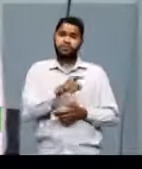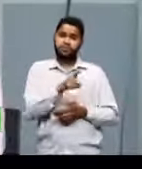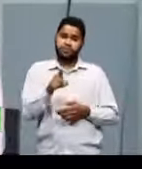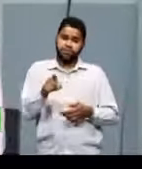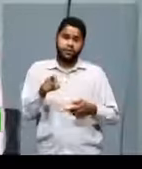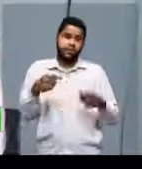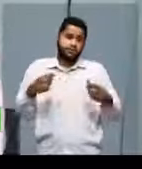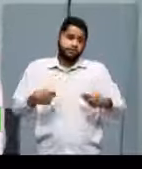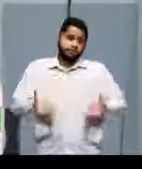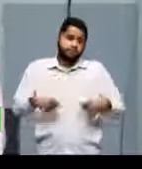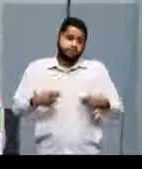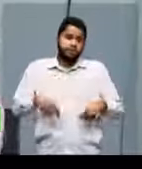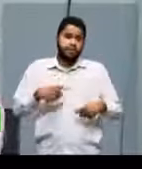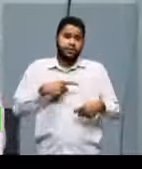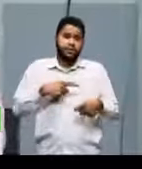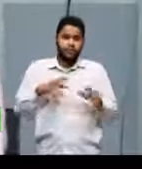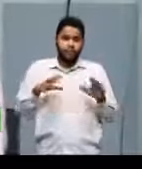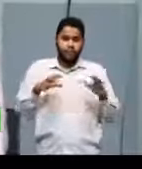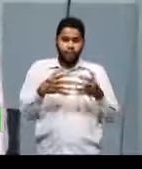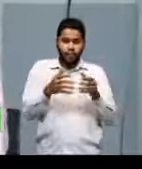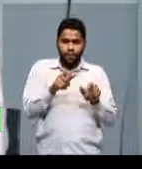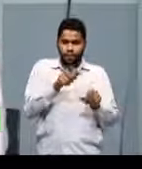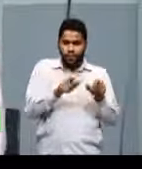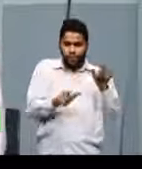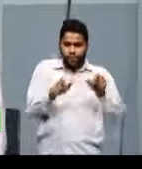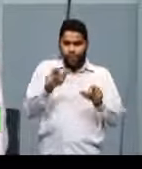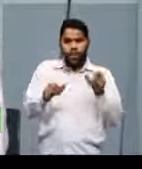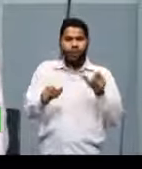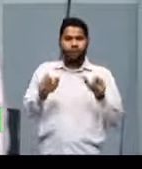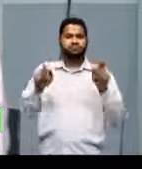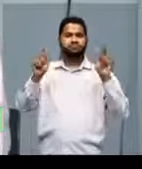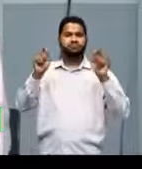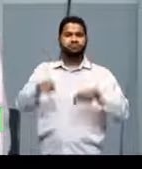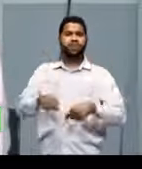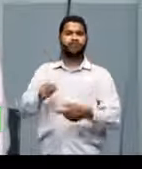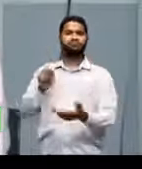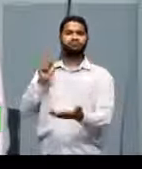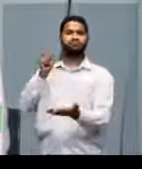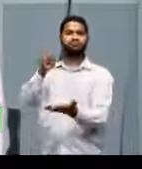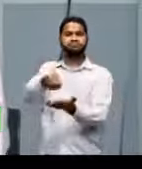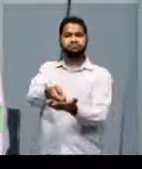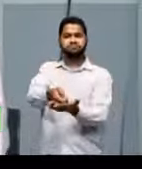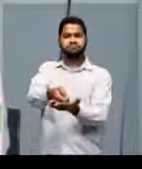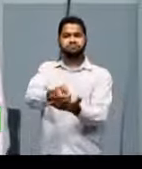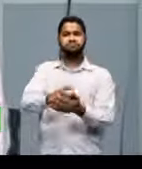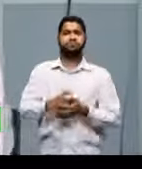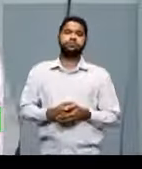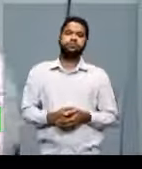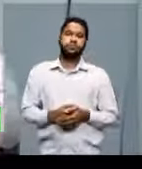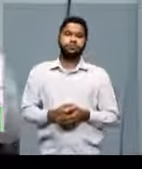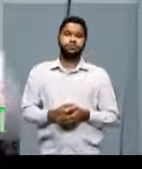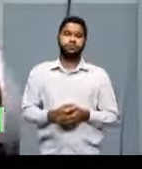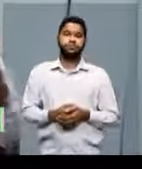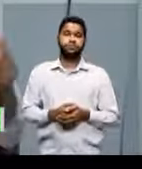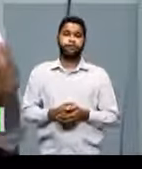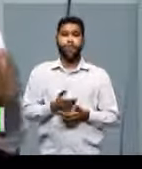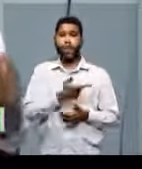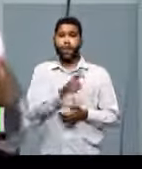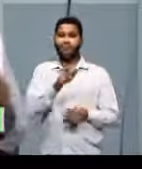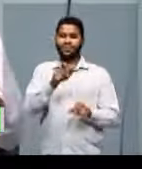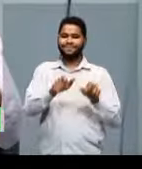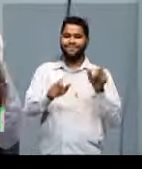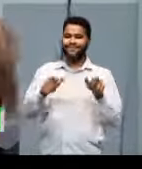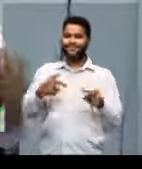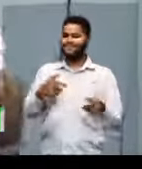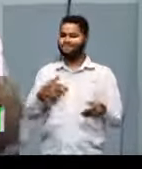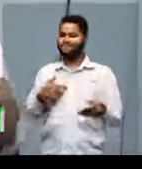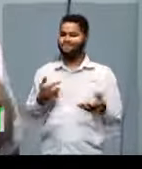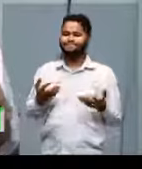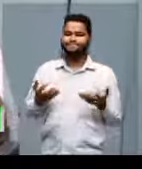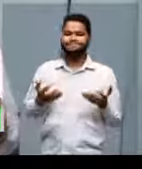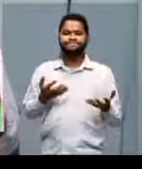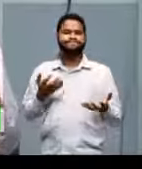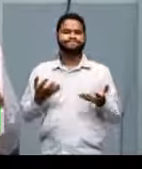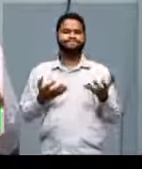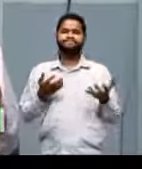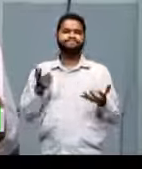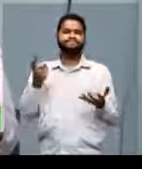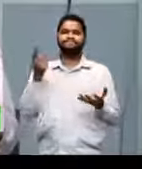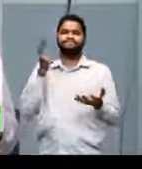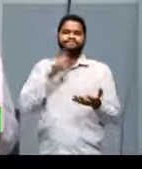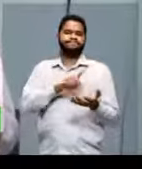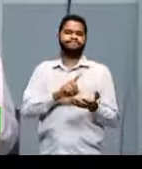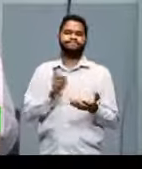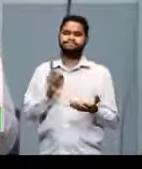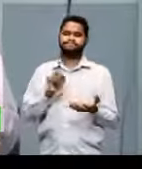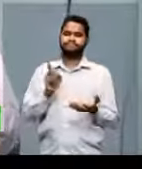necessariamente vai ter um grupo de pessoas capazes de pagar por esses produtos e outra pessoa, outro grupo de pessoas